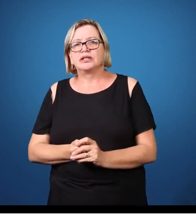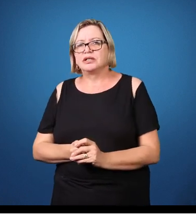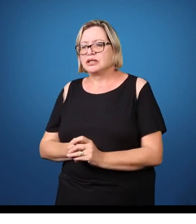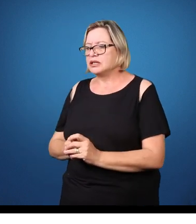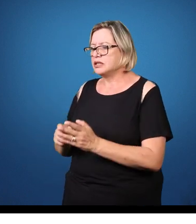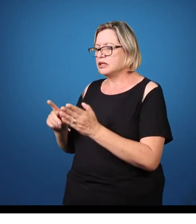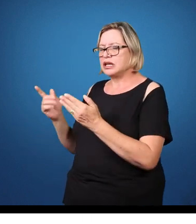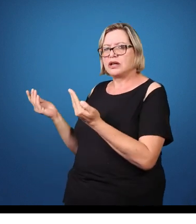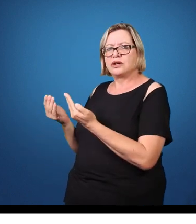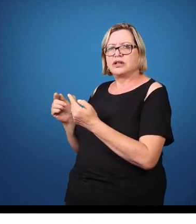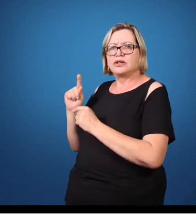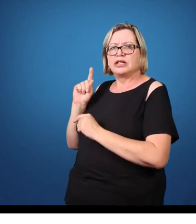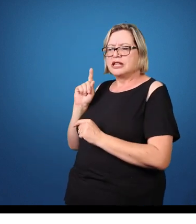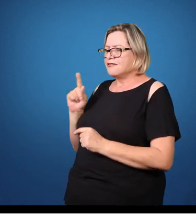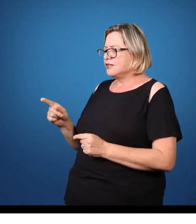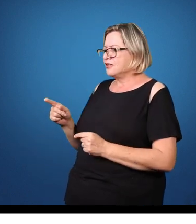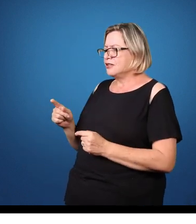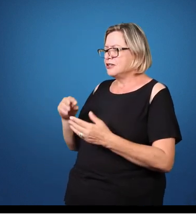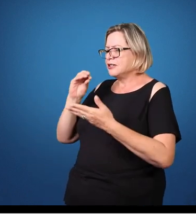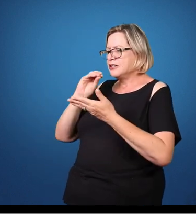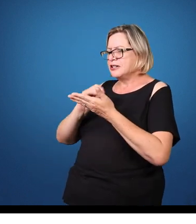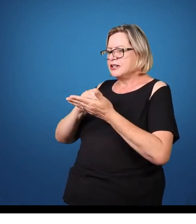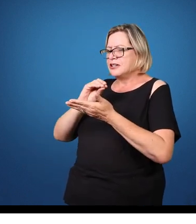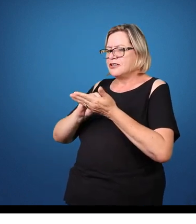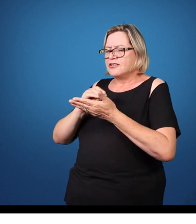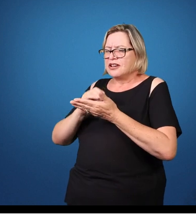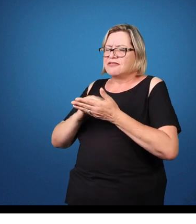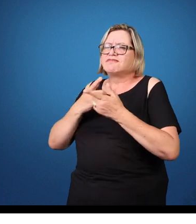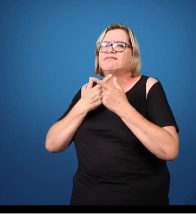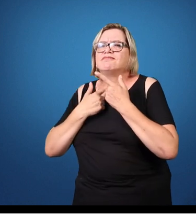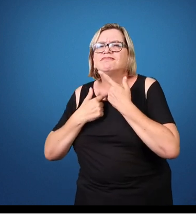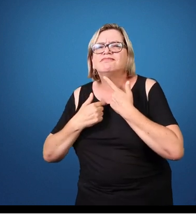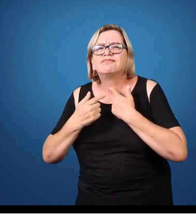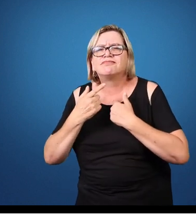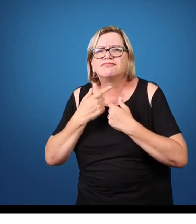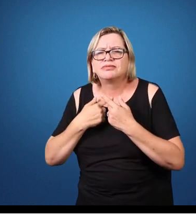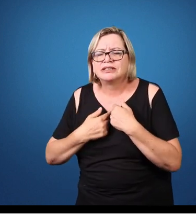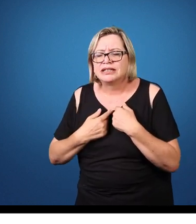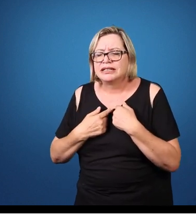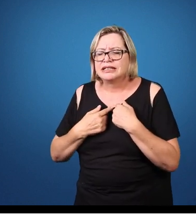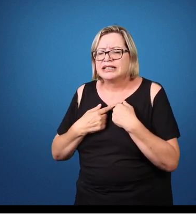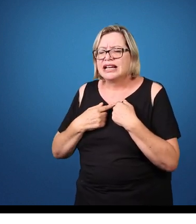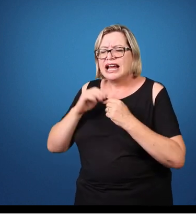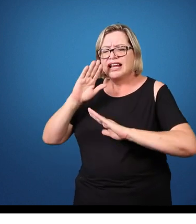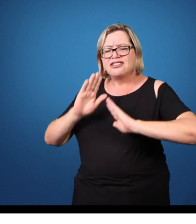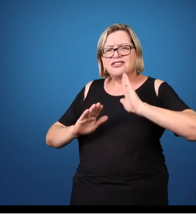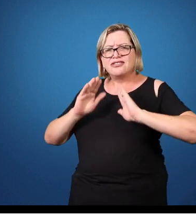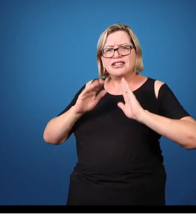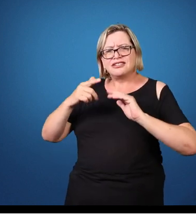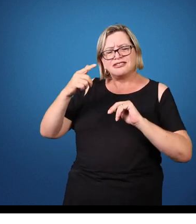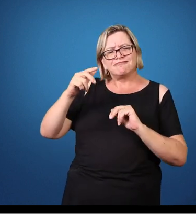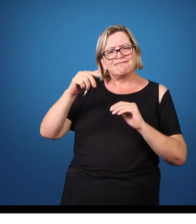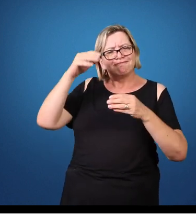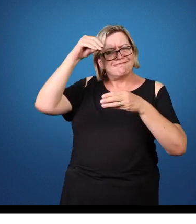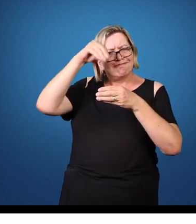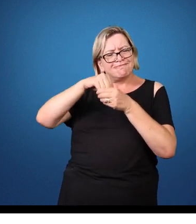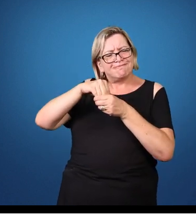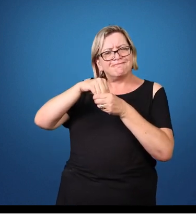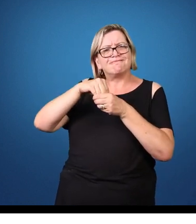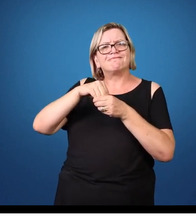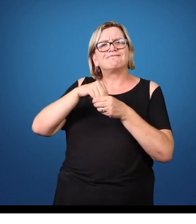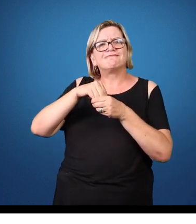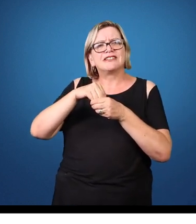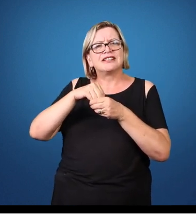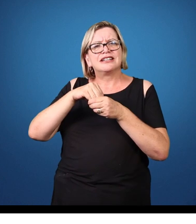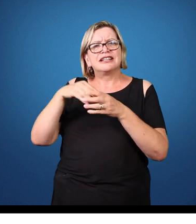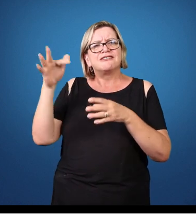No ambiente universitário em que nós vivemos, com alguma frequência a gente se depara com docentes mencionando isso,